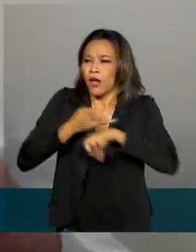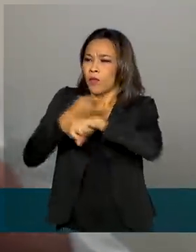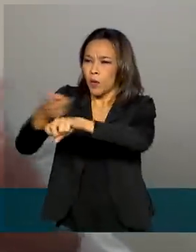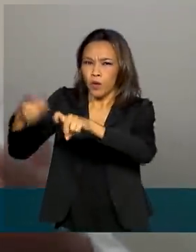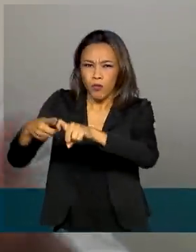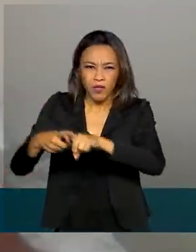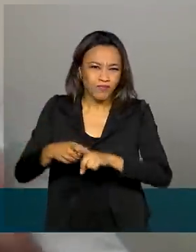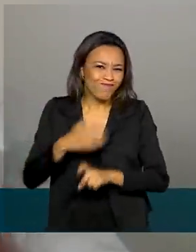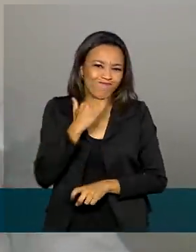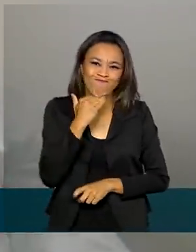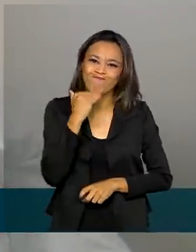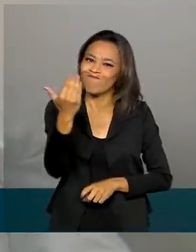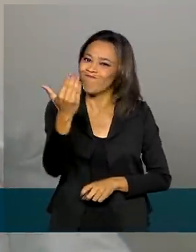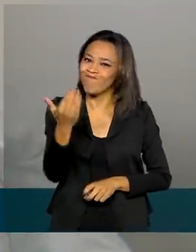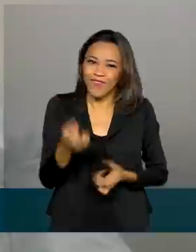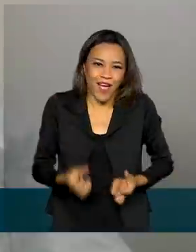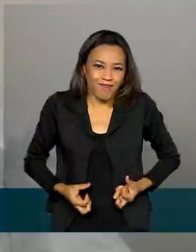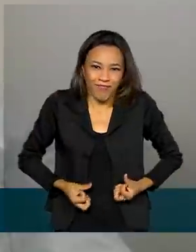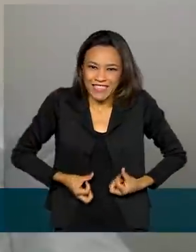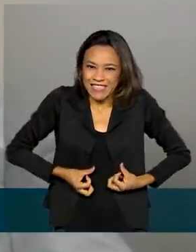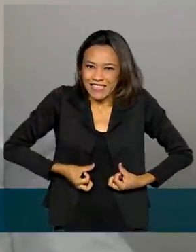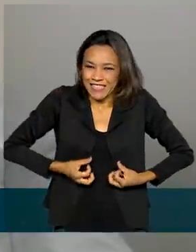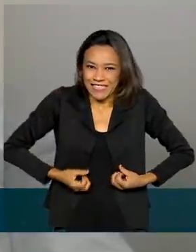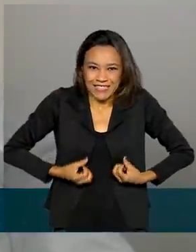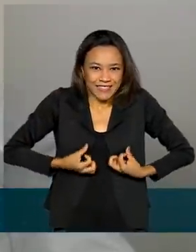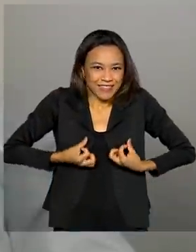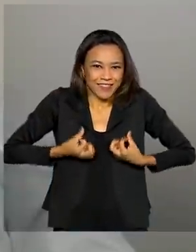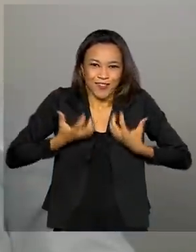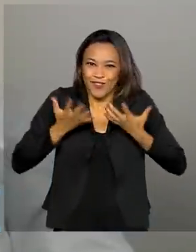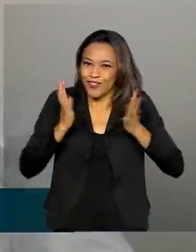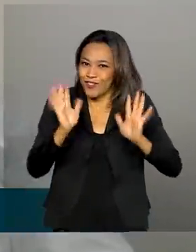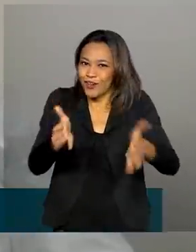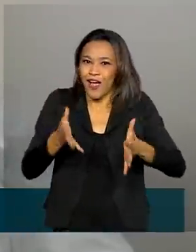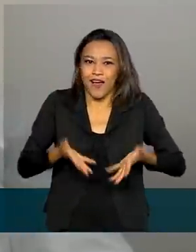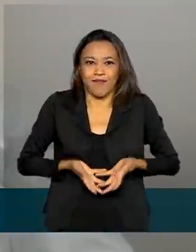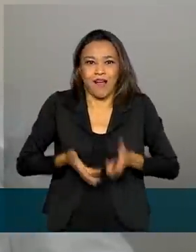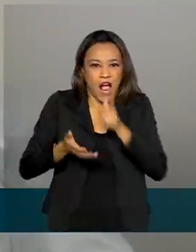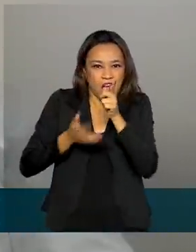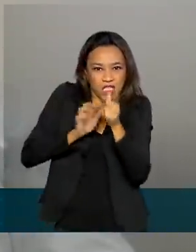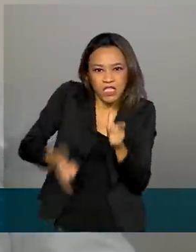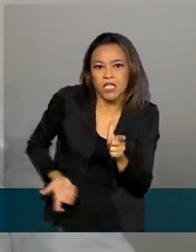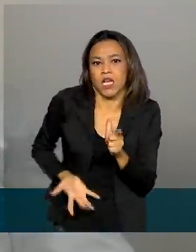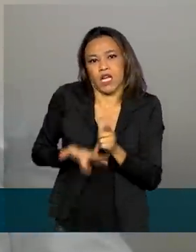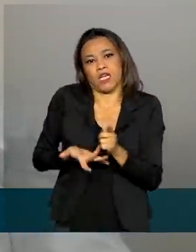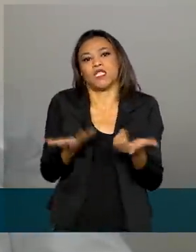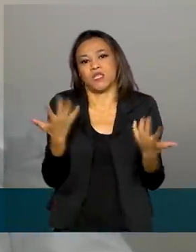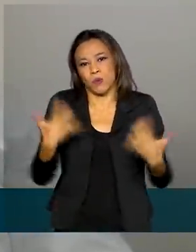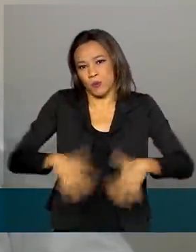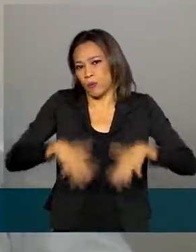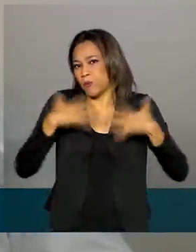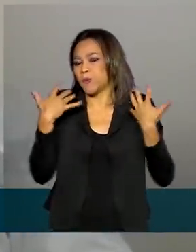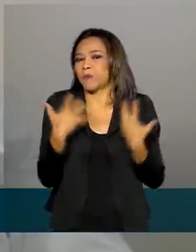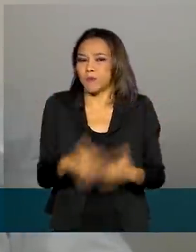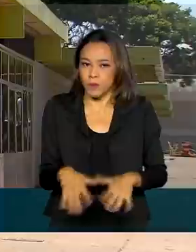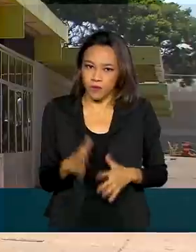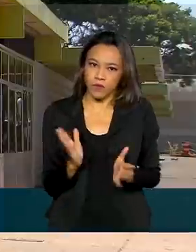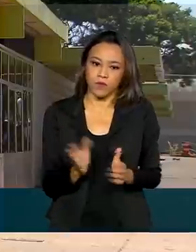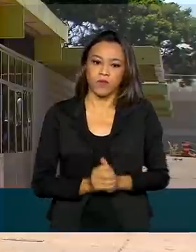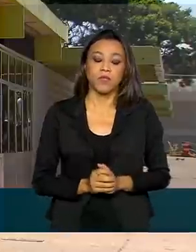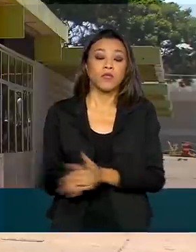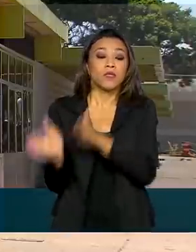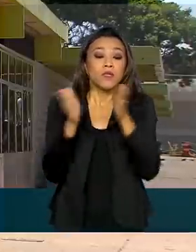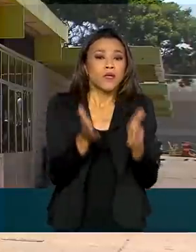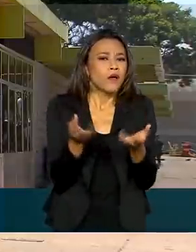fazendo com que essa doença avance e ele chega a quadro já com uma doença com progressão grande, uma doença bem avançada.